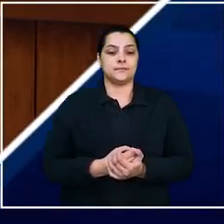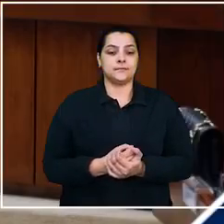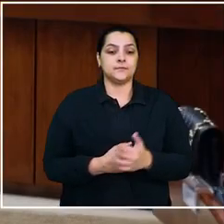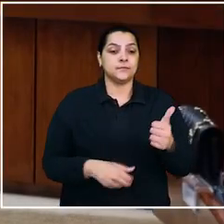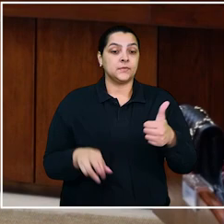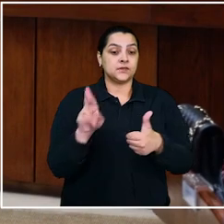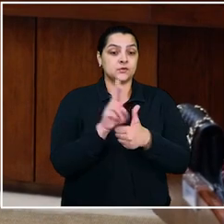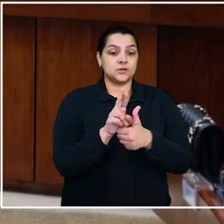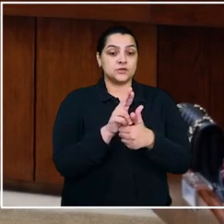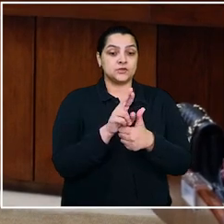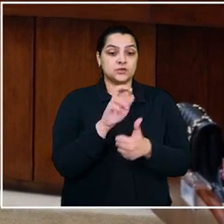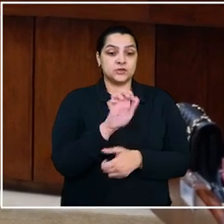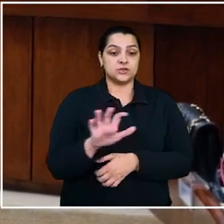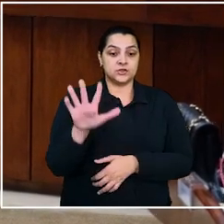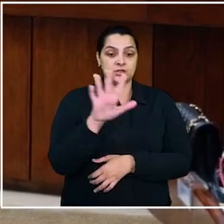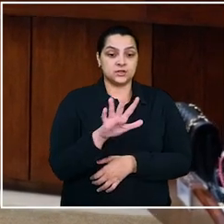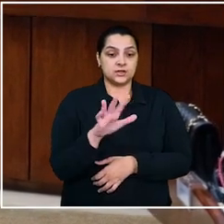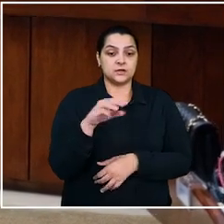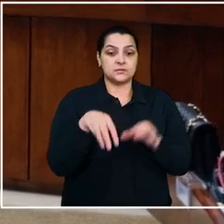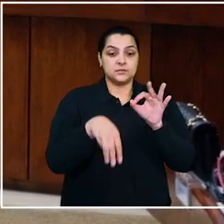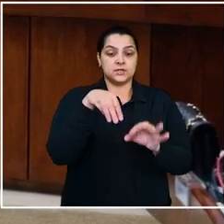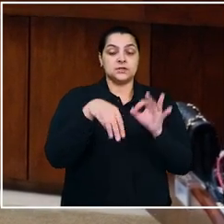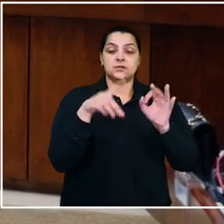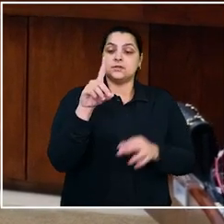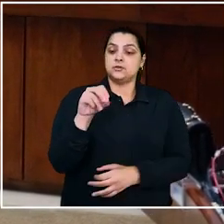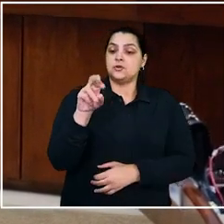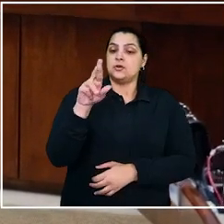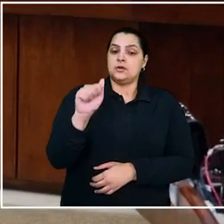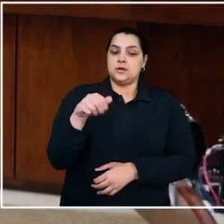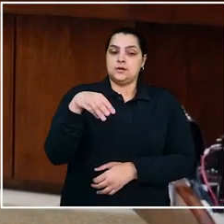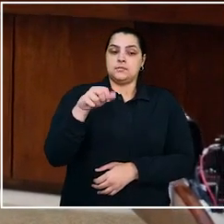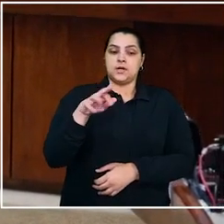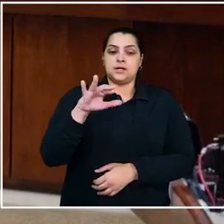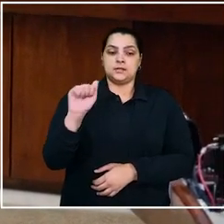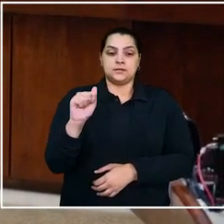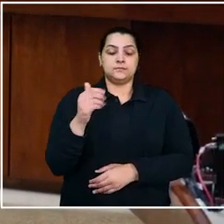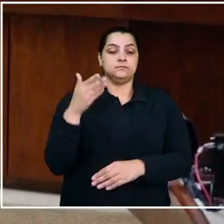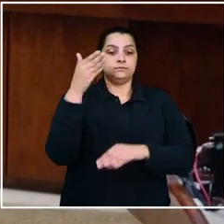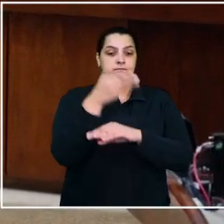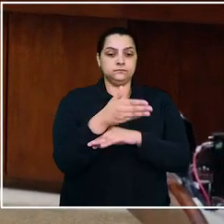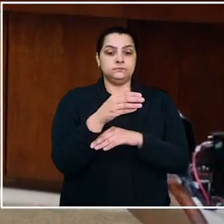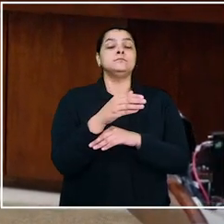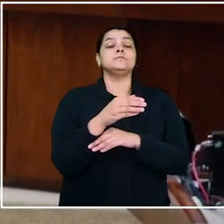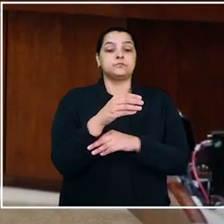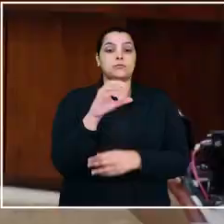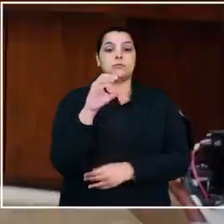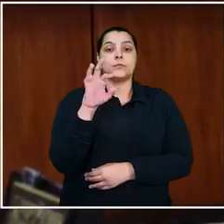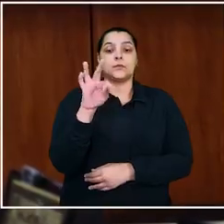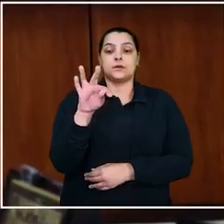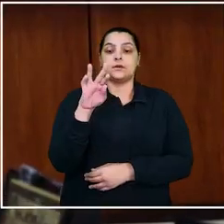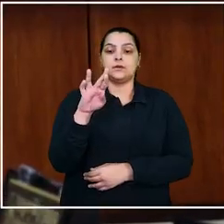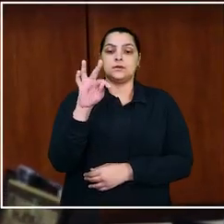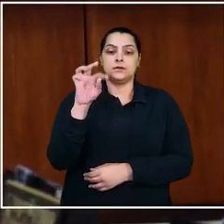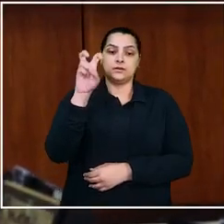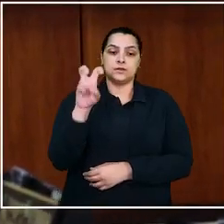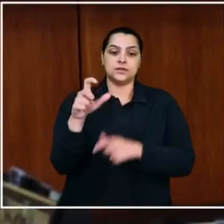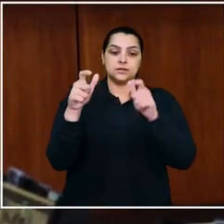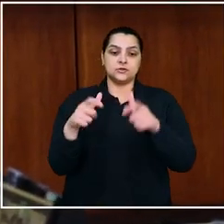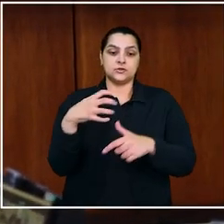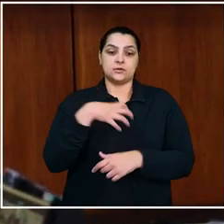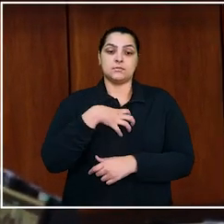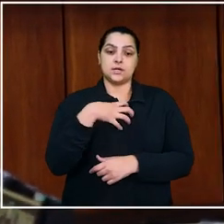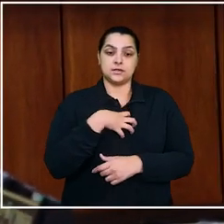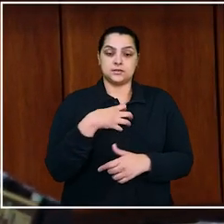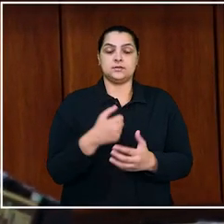A Corregedora-Geral da Justiça do Trabalho, ministra Dora Maria da Costa, realizou correição ordinária no TRT da 5ª